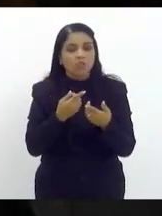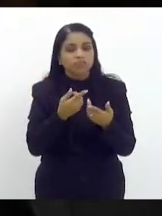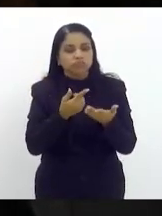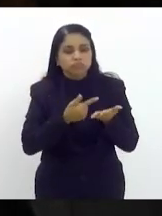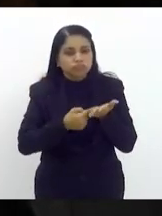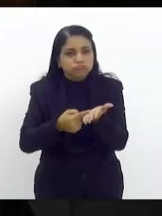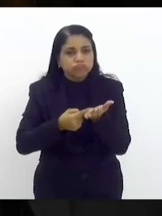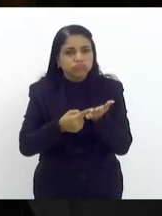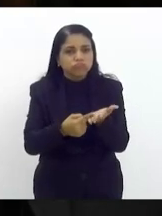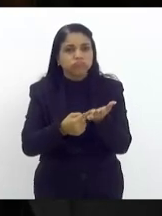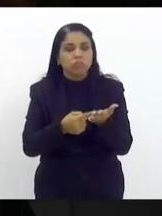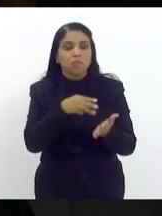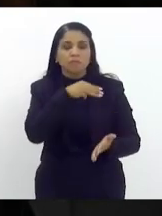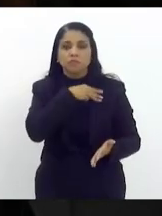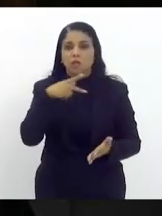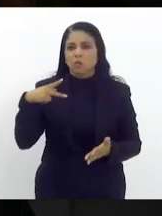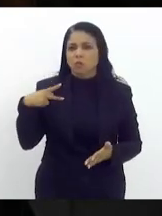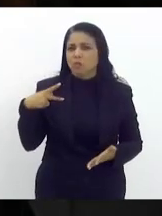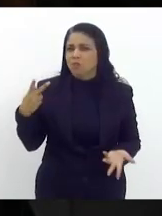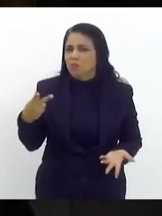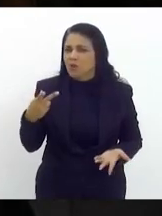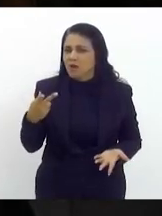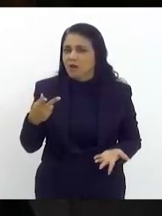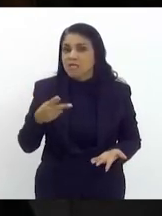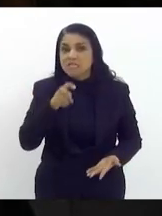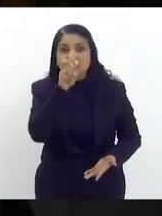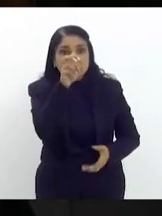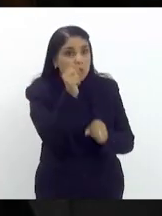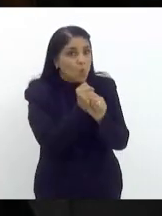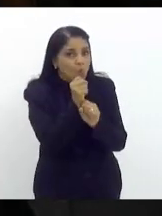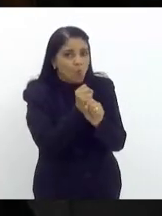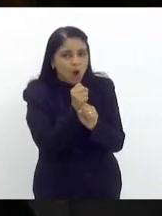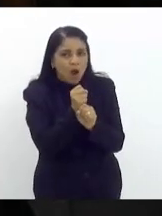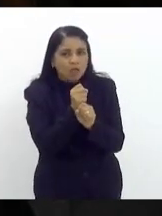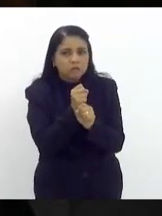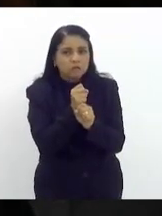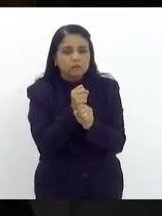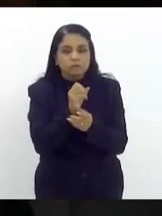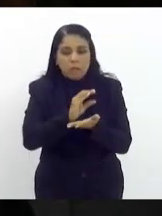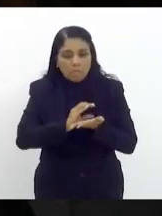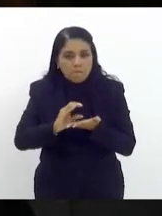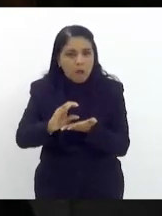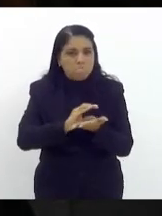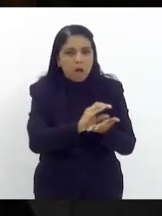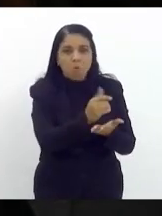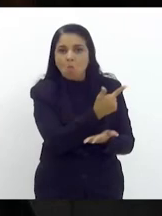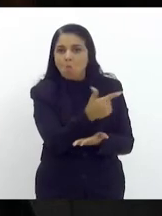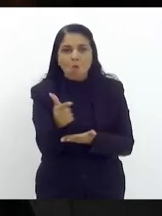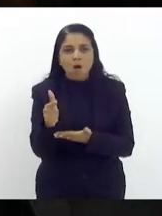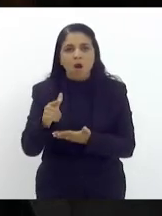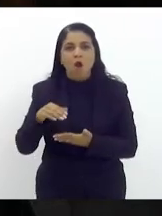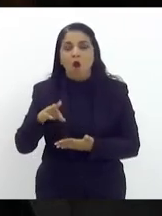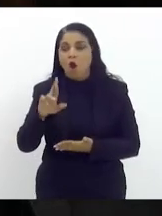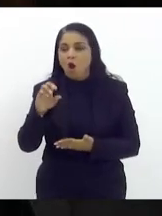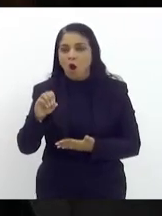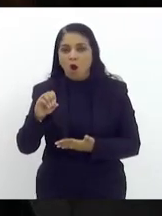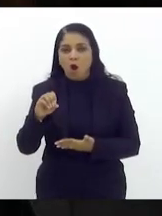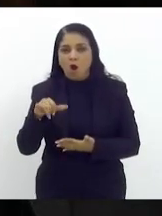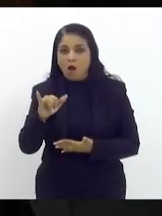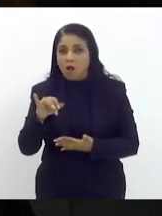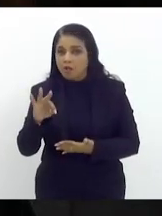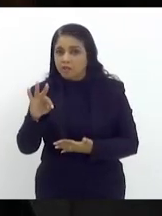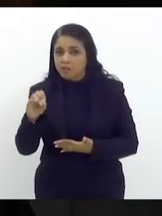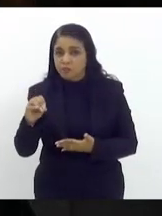público já está também há cinco anos sem investir os roitos de petróleo e participação especial